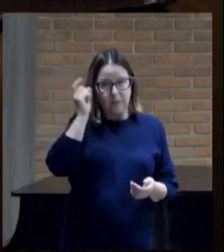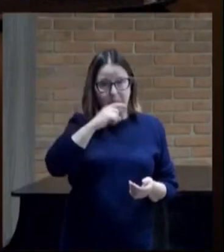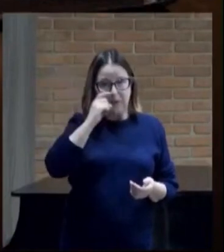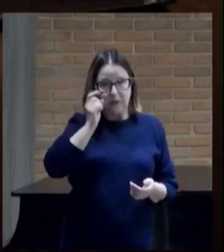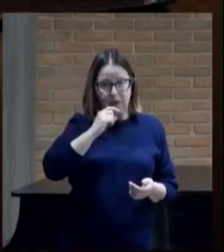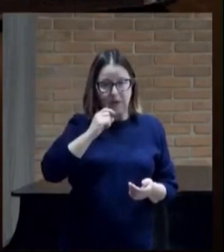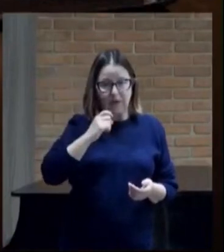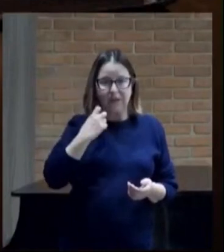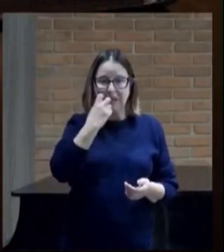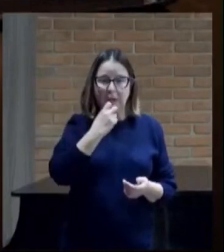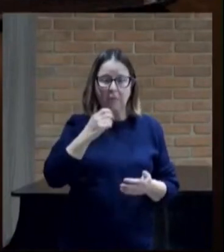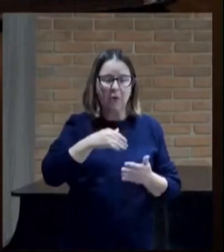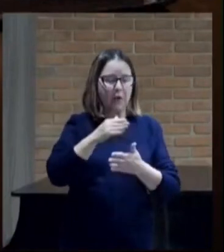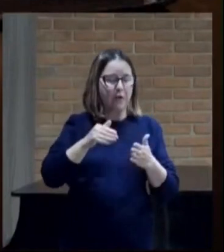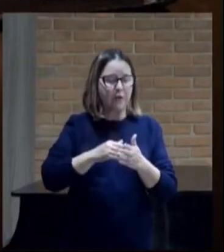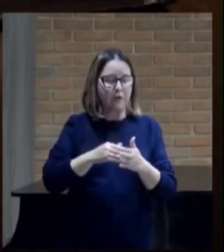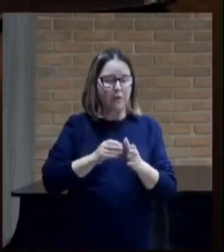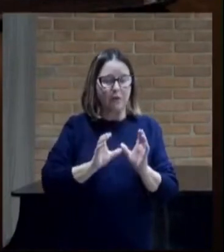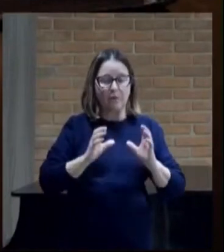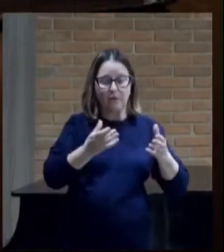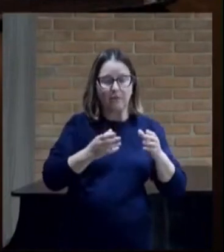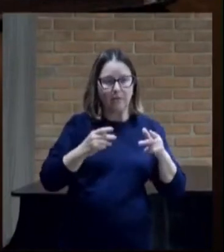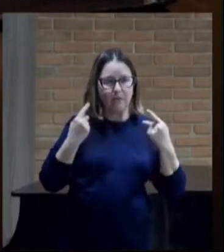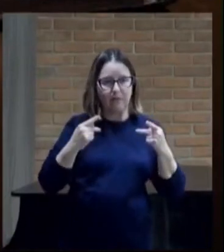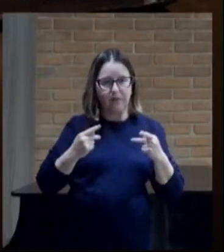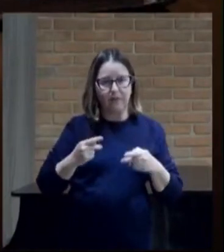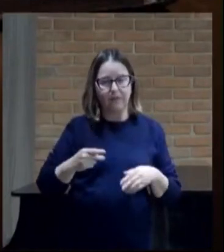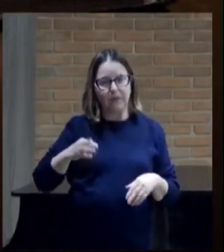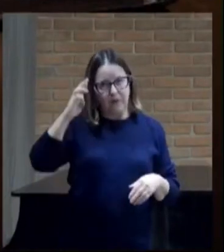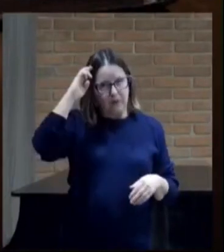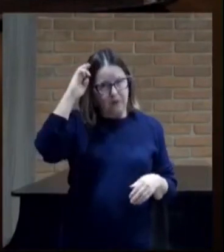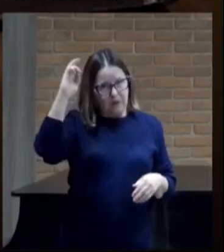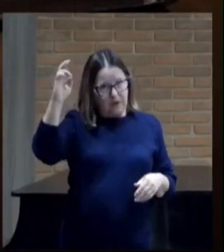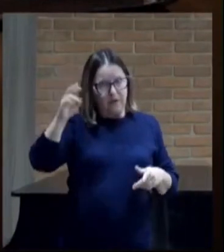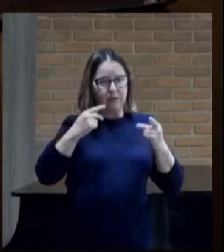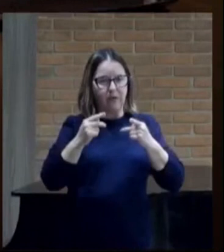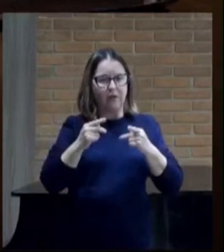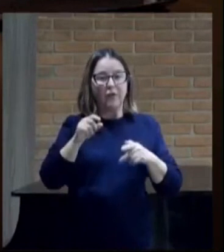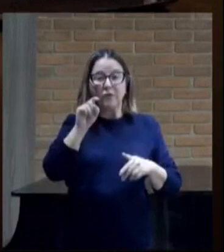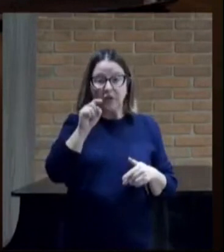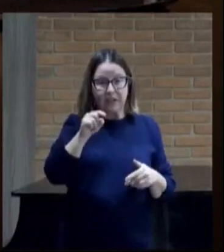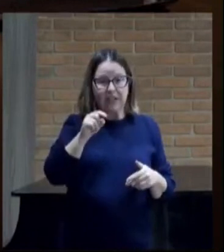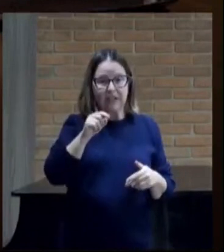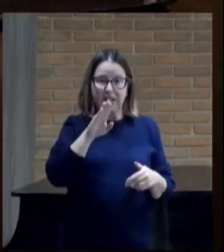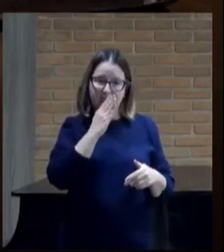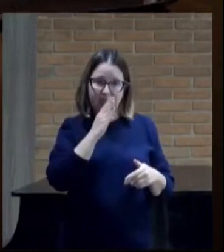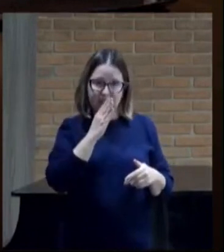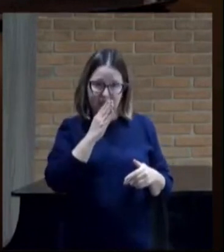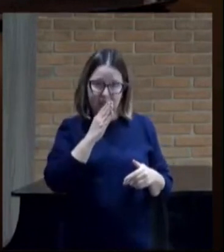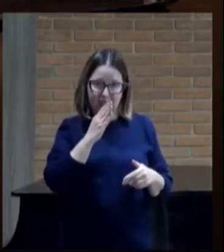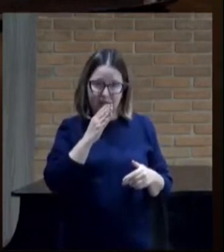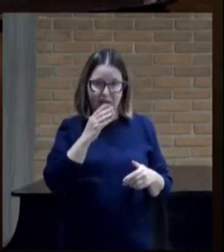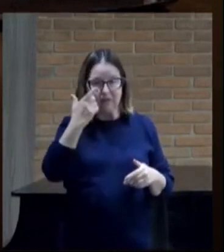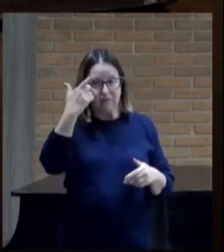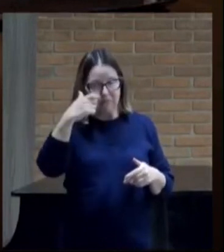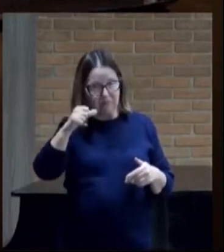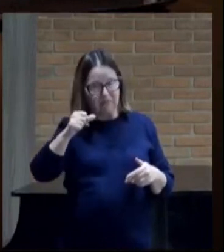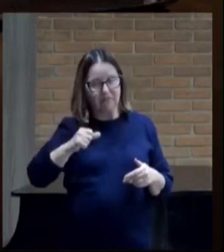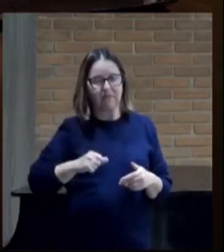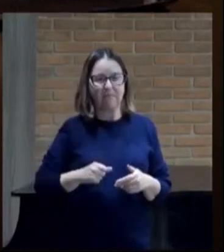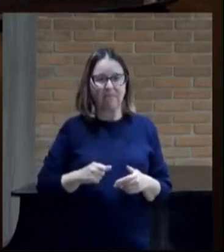profetas. Disse o Senhor tu o enganarás e ainda prevalecerás.